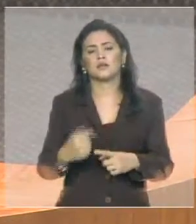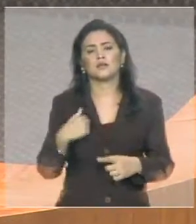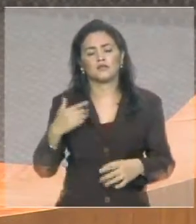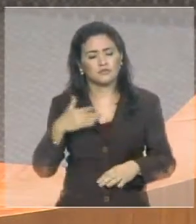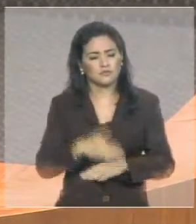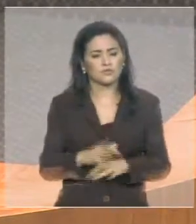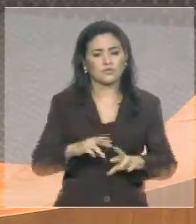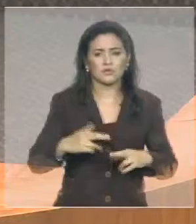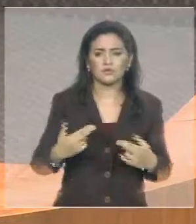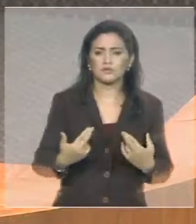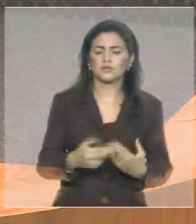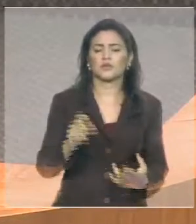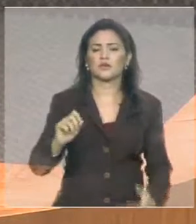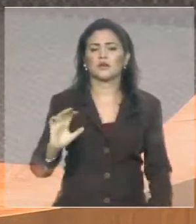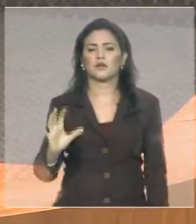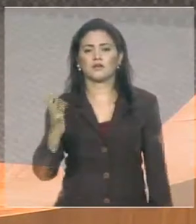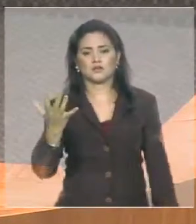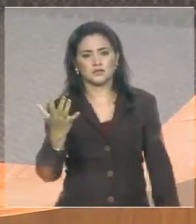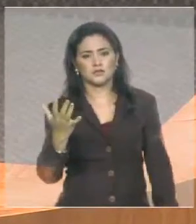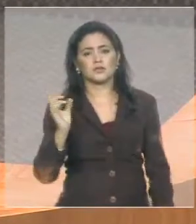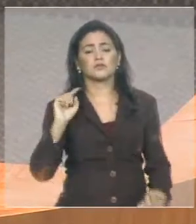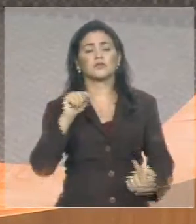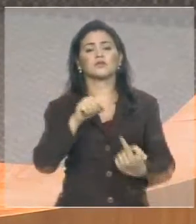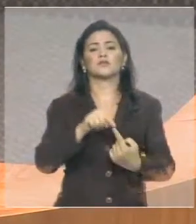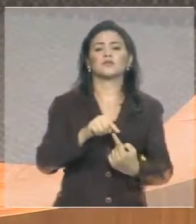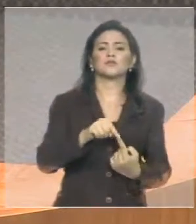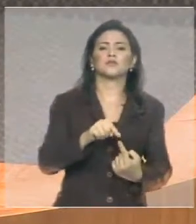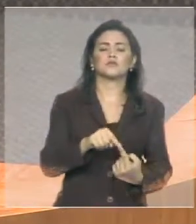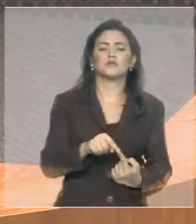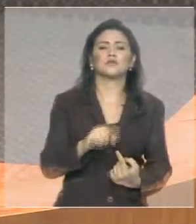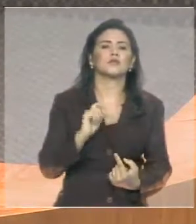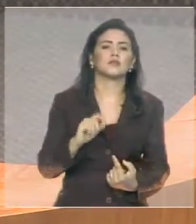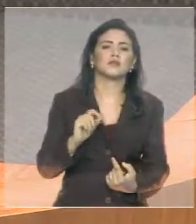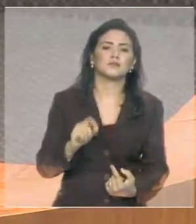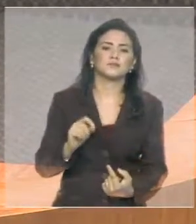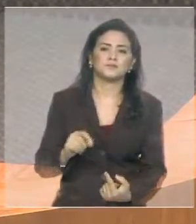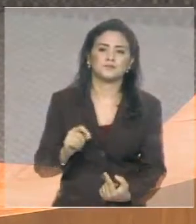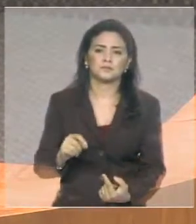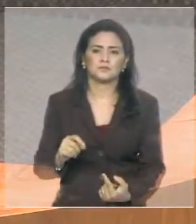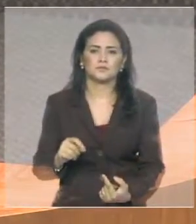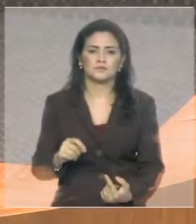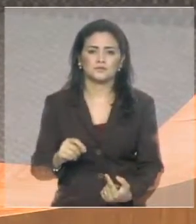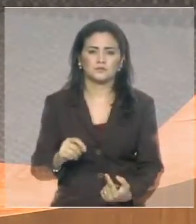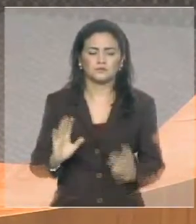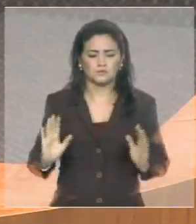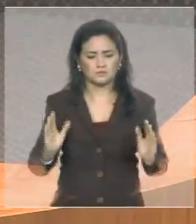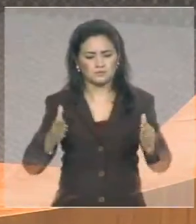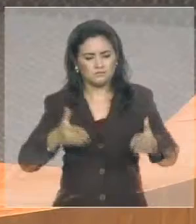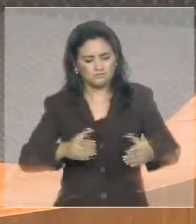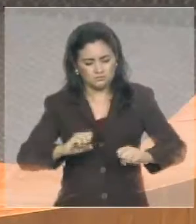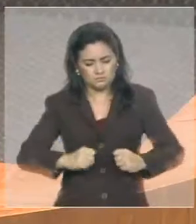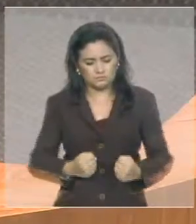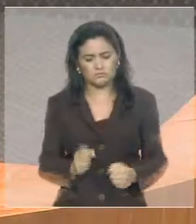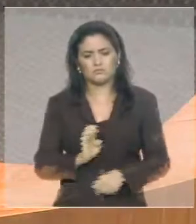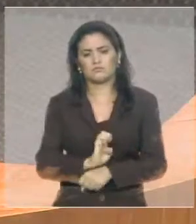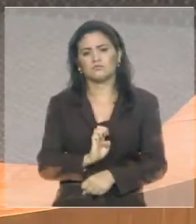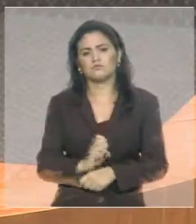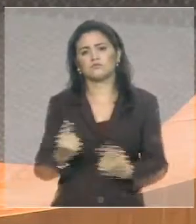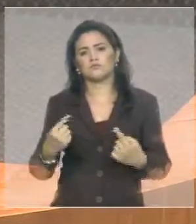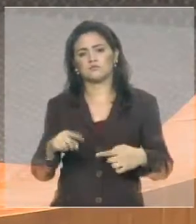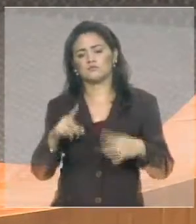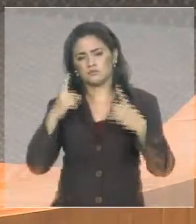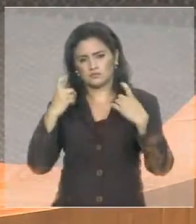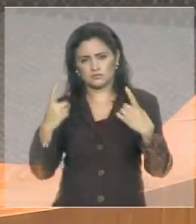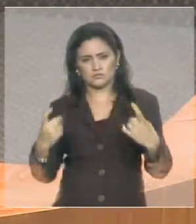no intuito de poder realmente direcionar todo o esforço do Estado em realmente combater esse tipo de crime. E os resultados nós vamos ver,